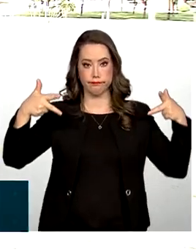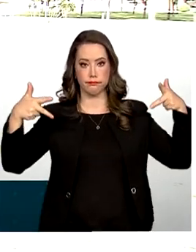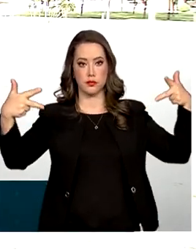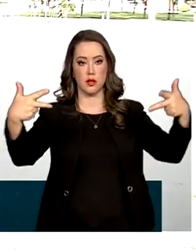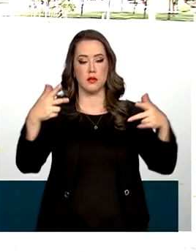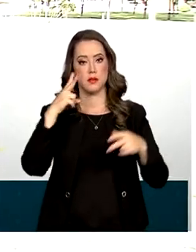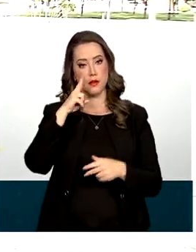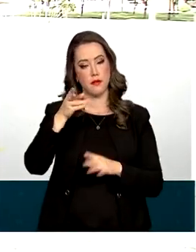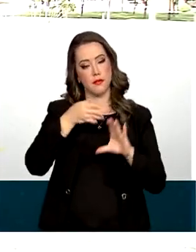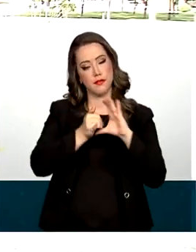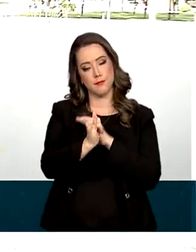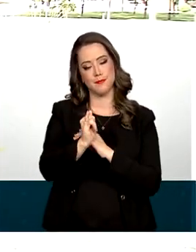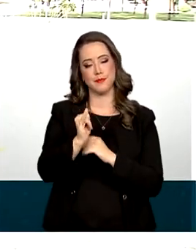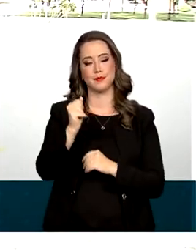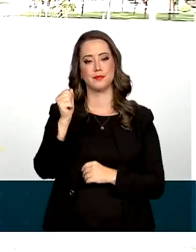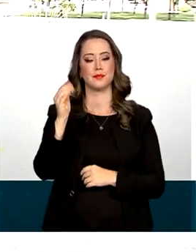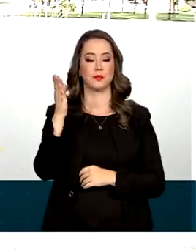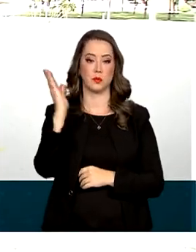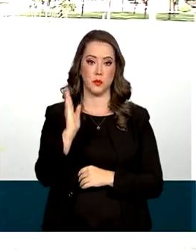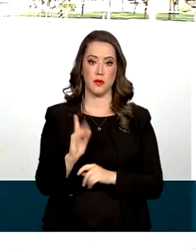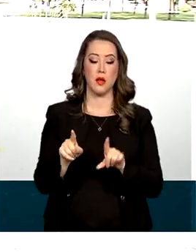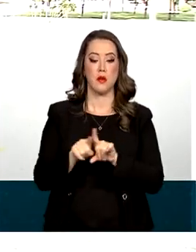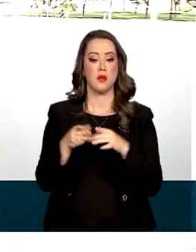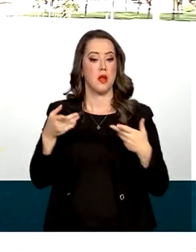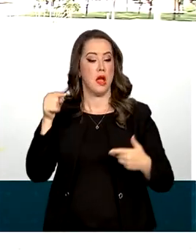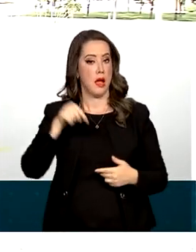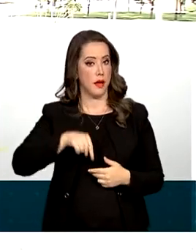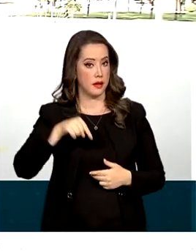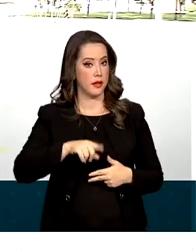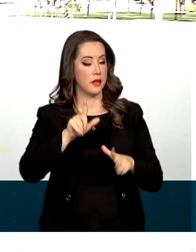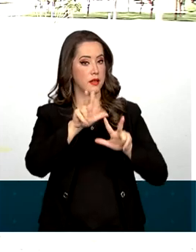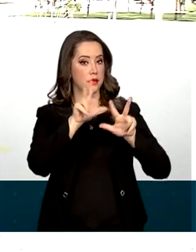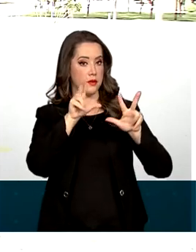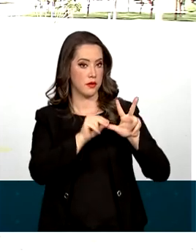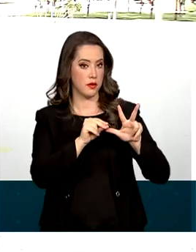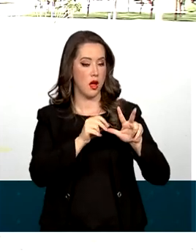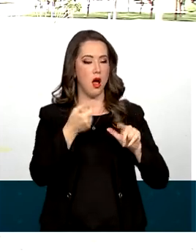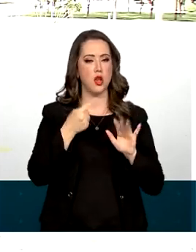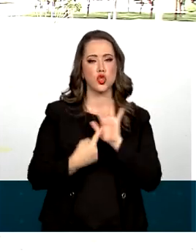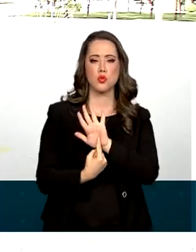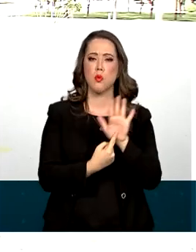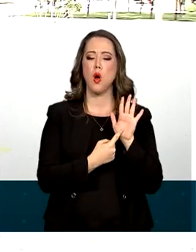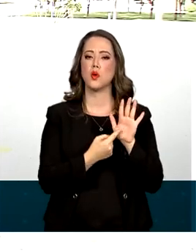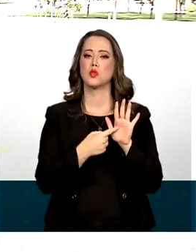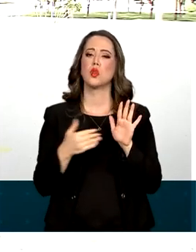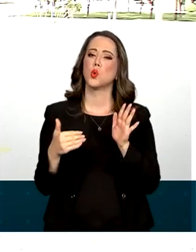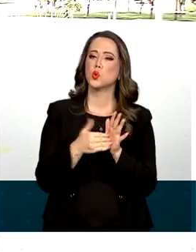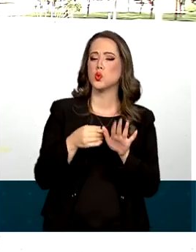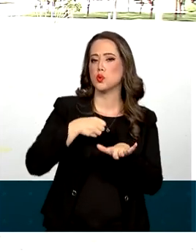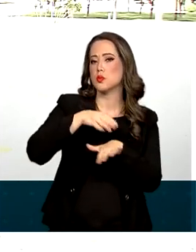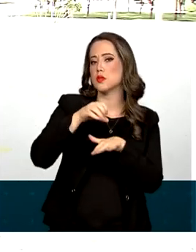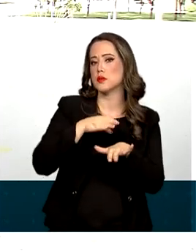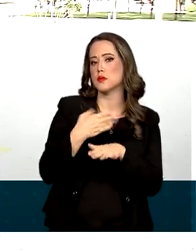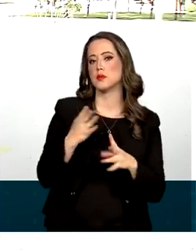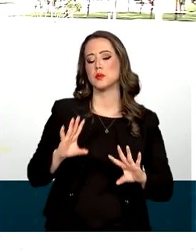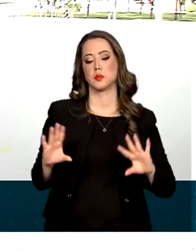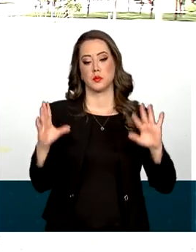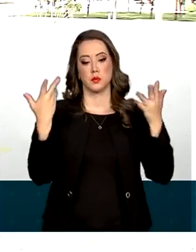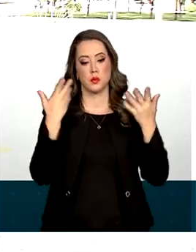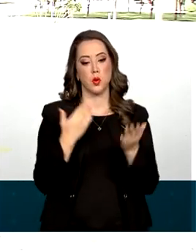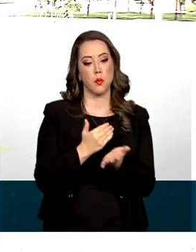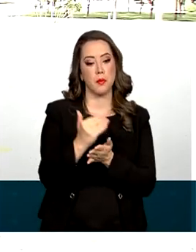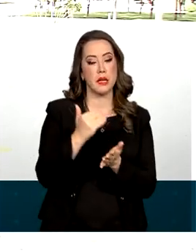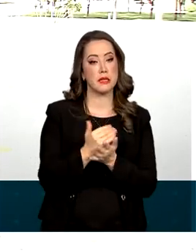veículos da EBC, a empresa Brasil de Comunicação. Aqui na TV Brasil, flashes vão mostrar os últimos preparativos para a solenidade